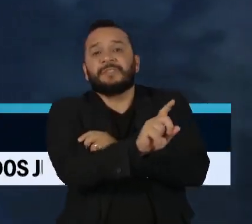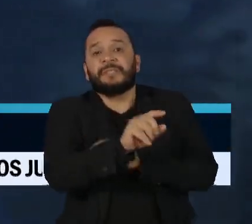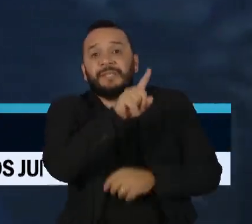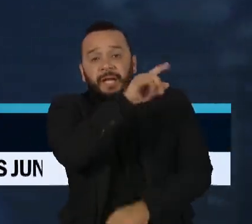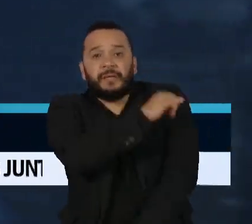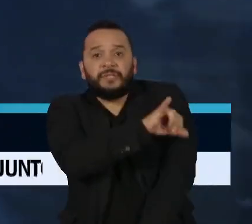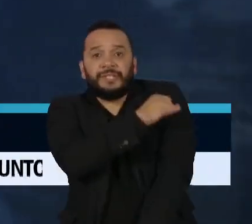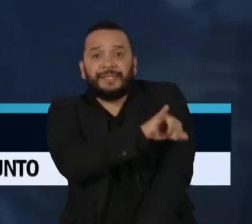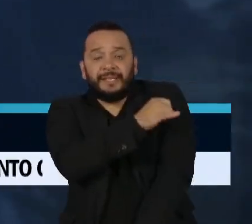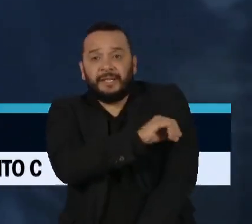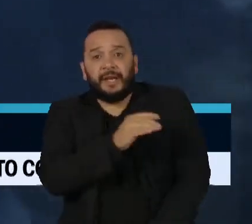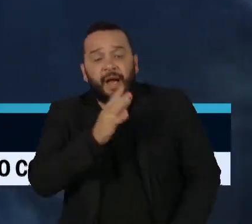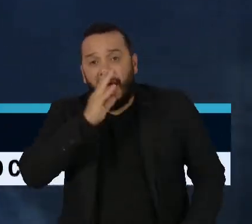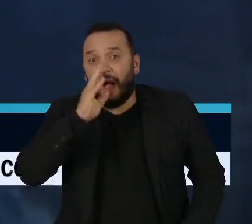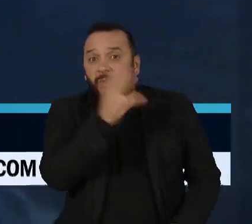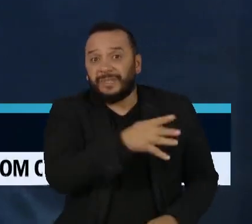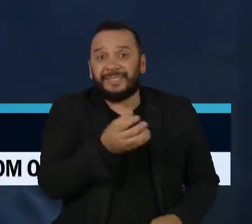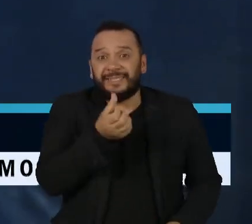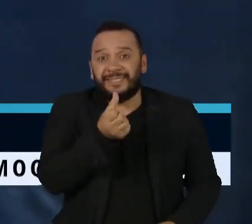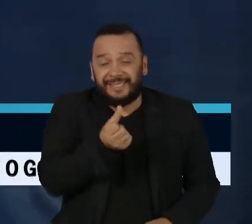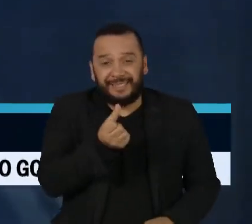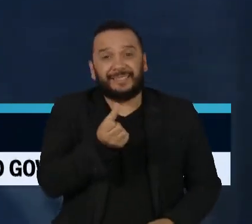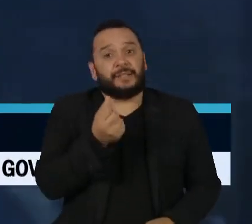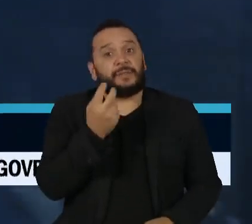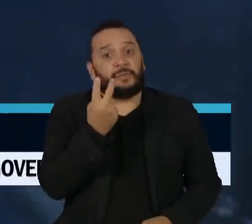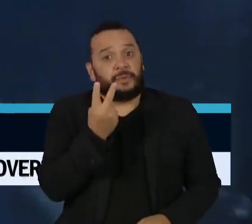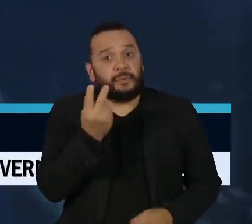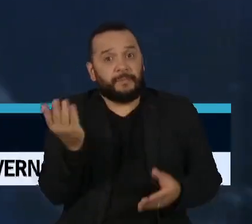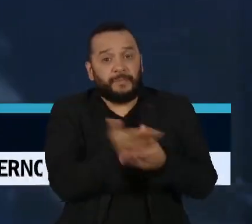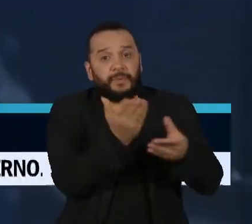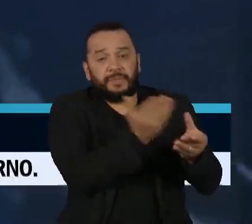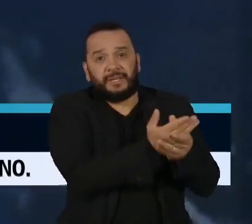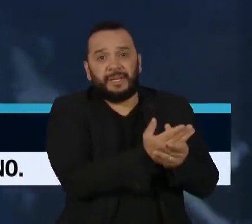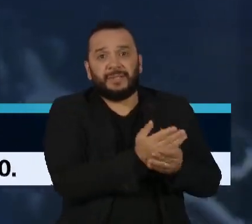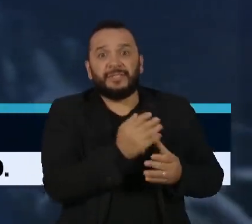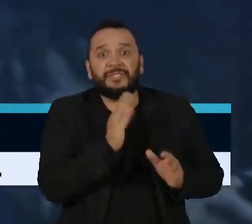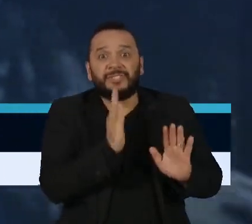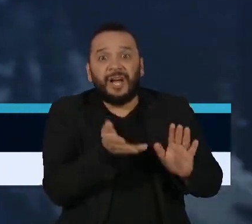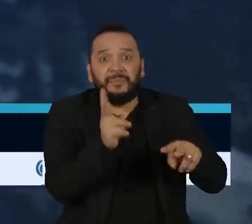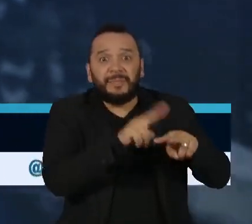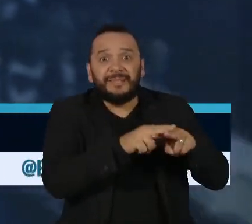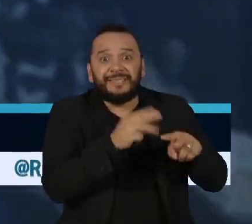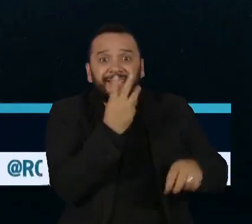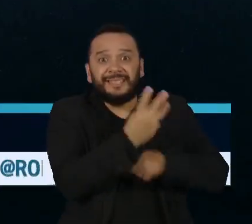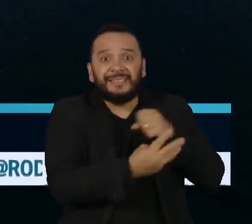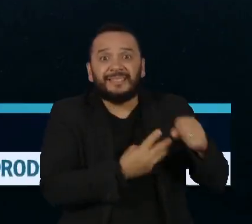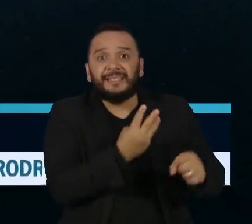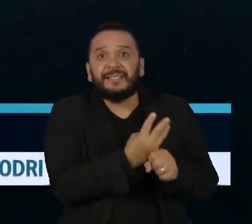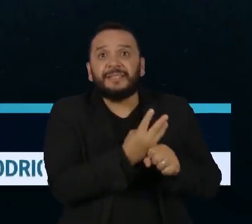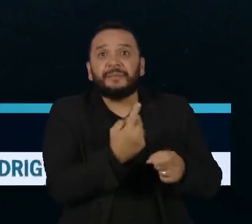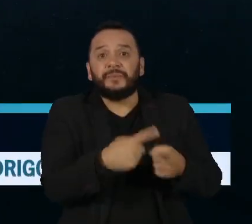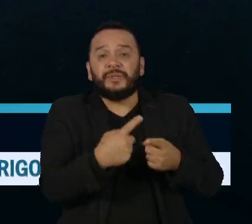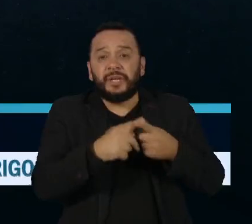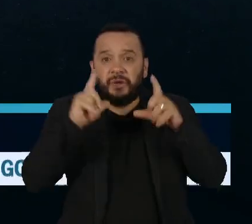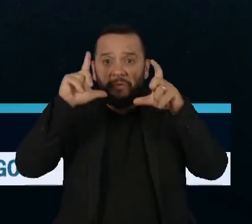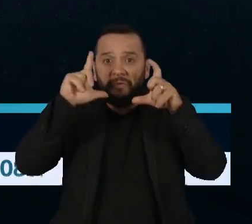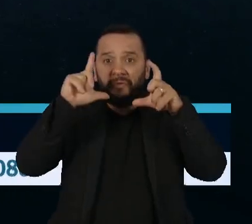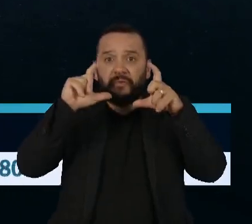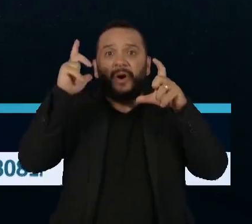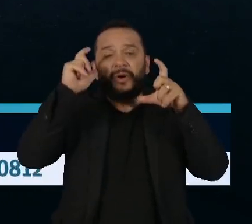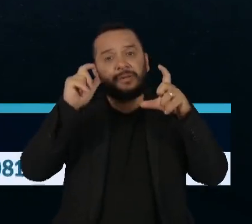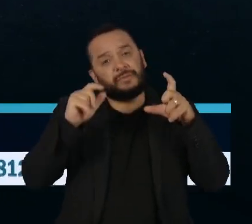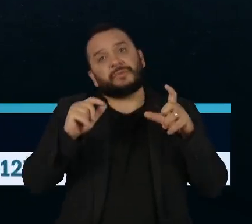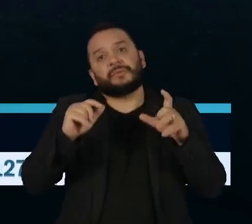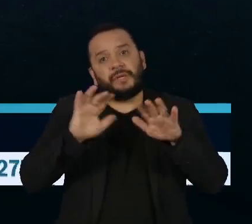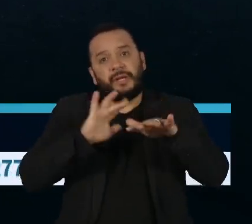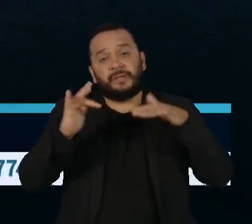processos. A única prova que sustentava a prisão foi um reconhecimento fotográfico. Foi essa foto